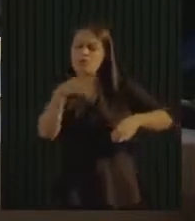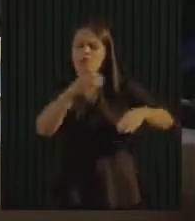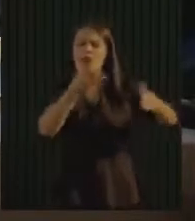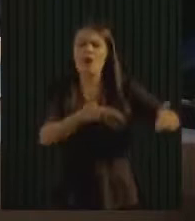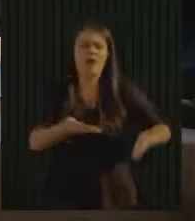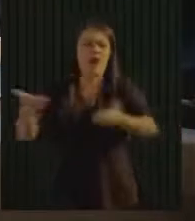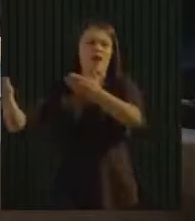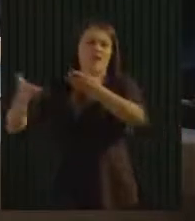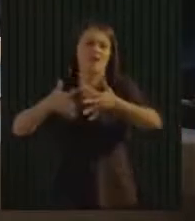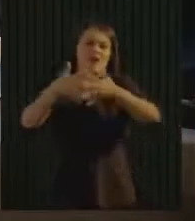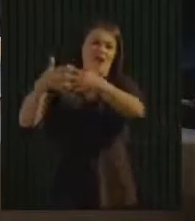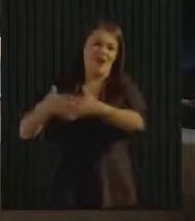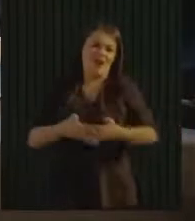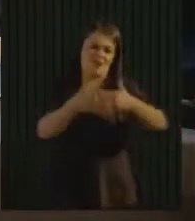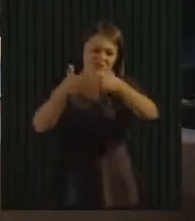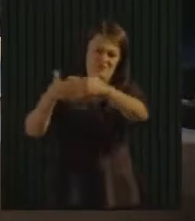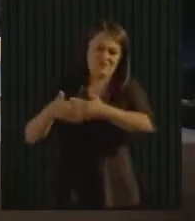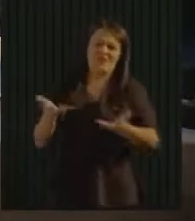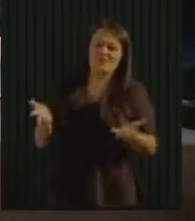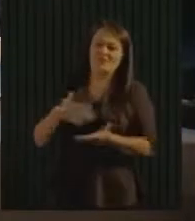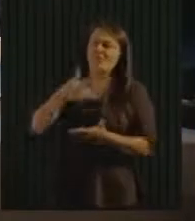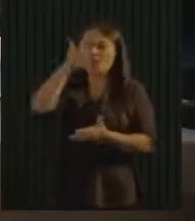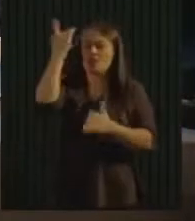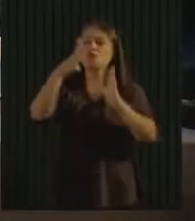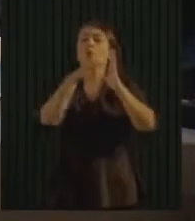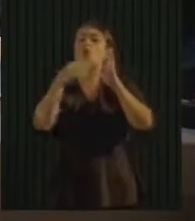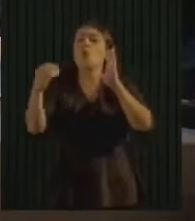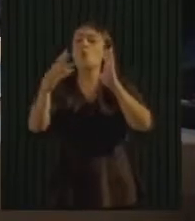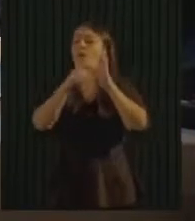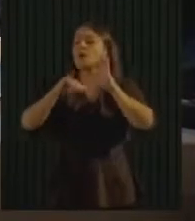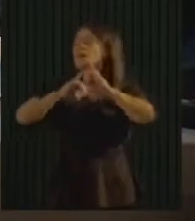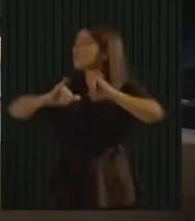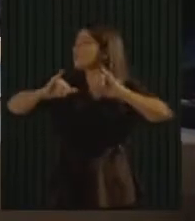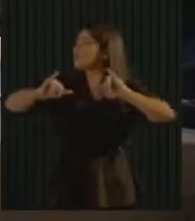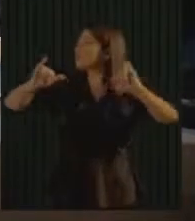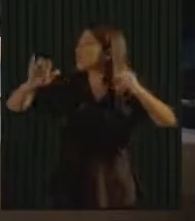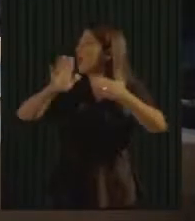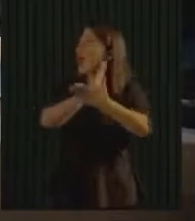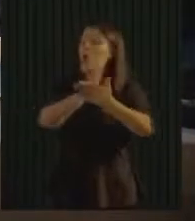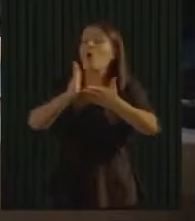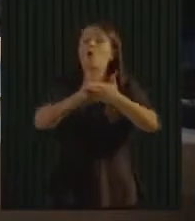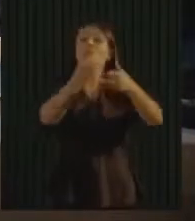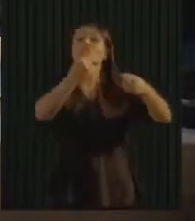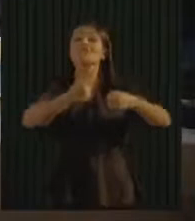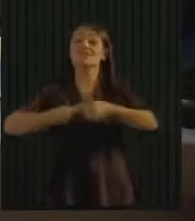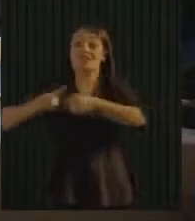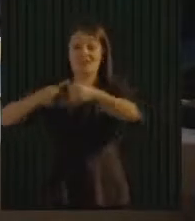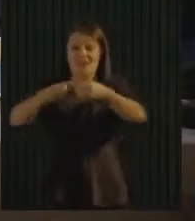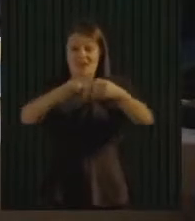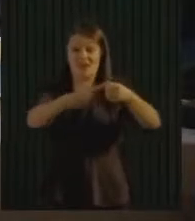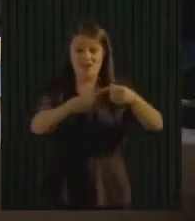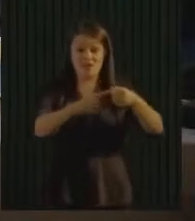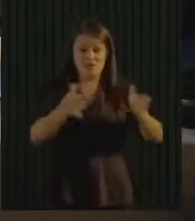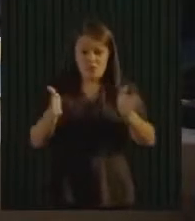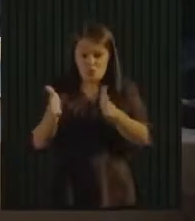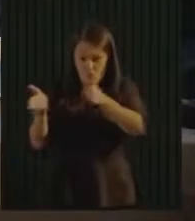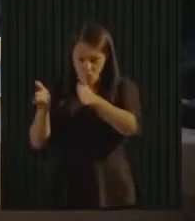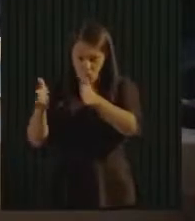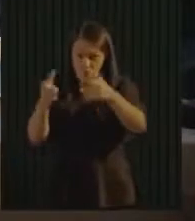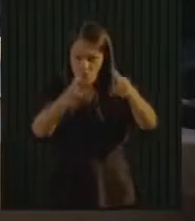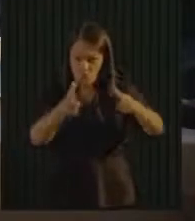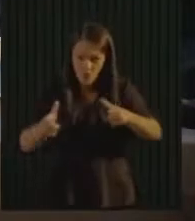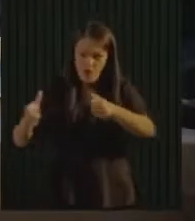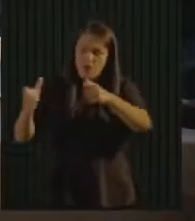legal. Aí tem até a postagem do pessoal, a gente compartilhou essa imagem. Porque tem alguns bairros, estão ali, principalmente Monte Verde,